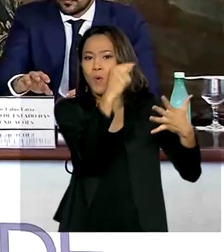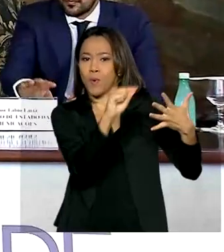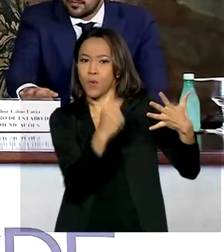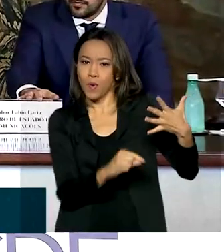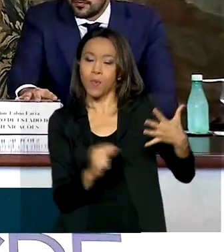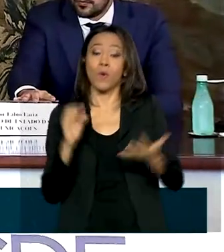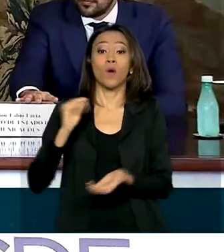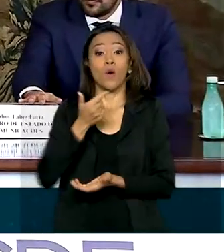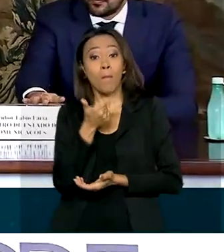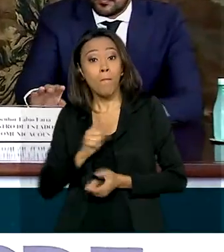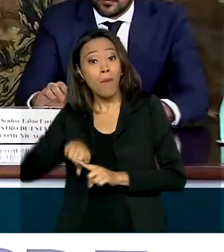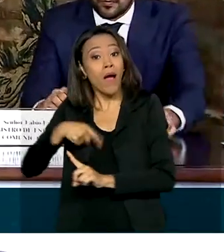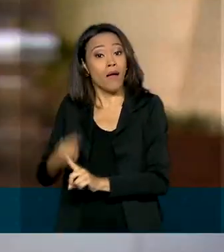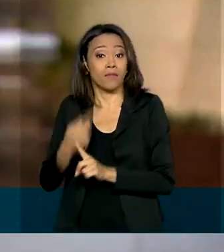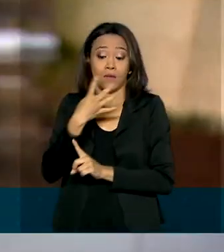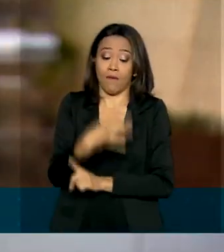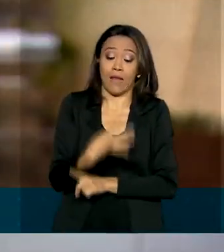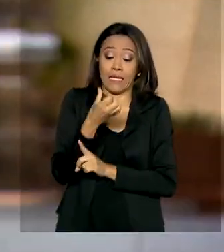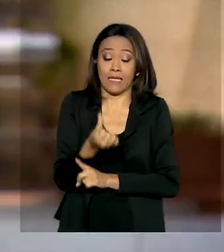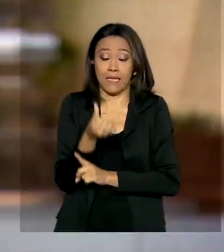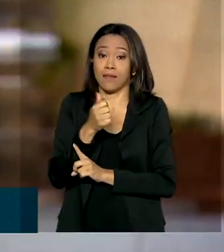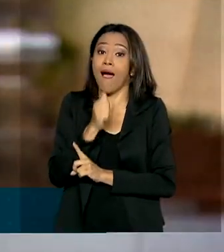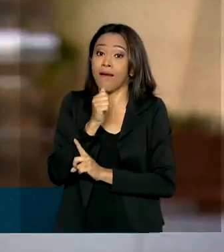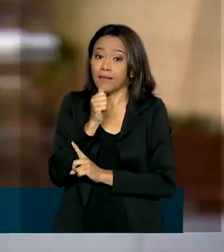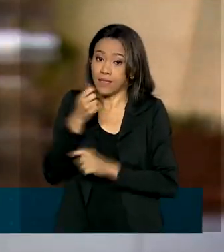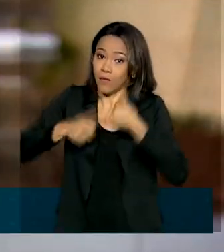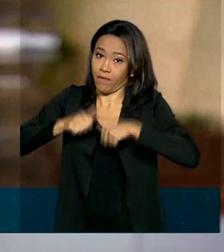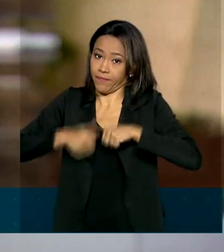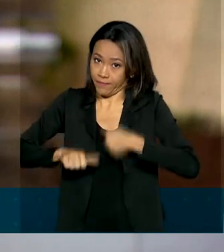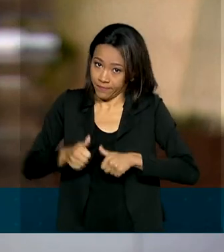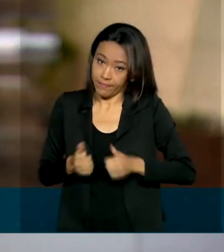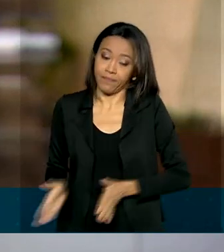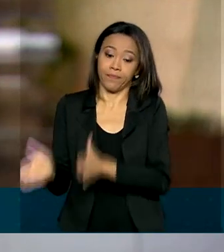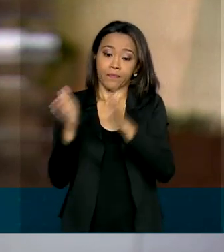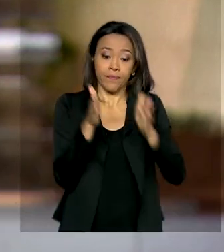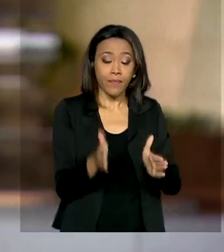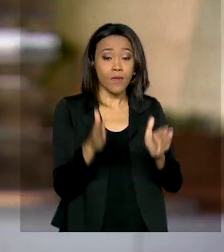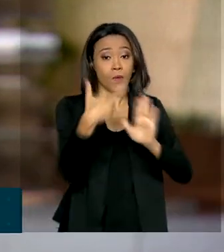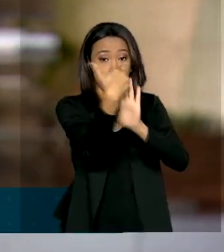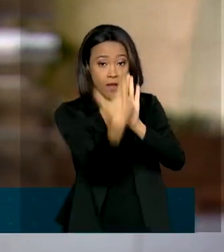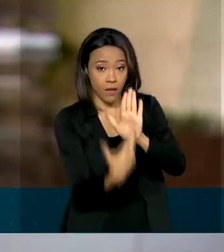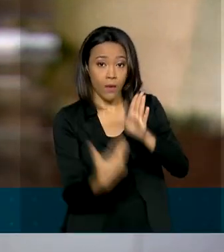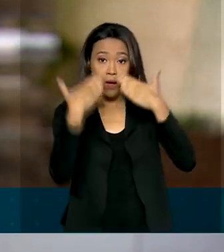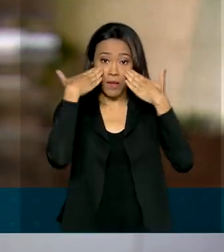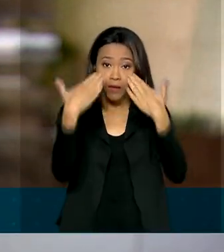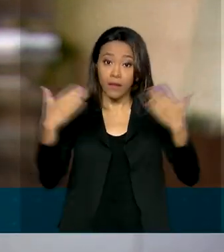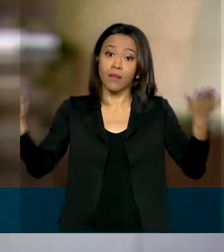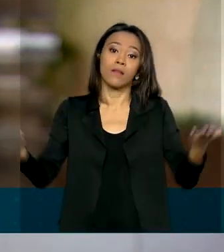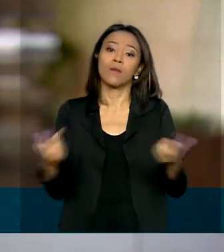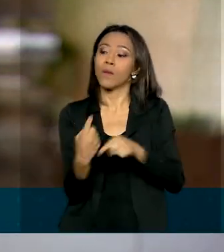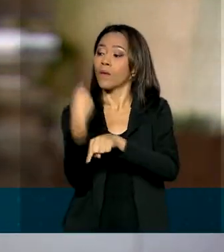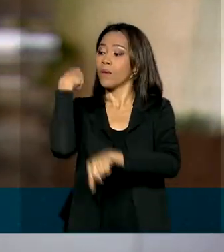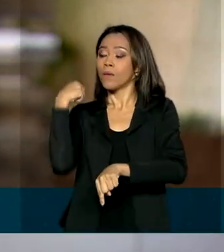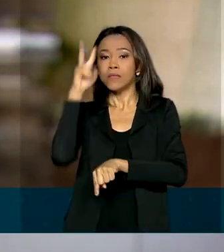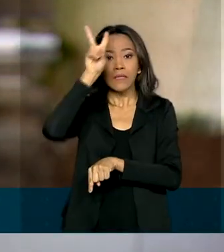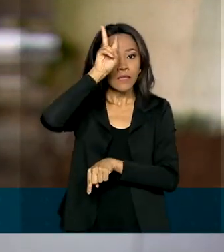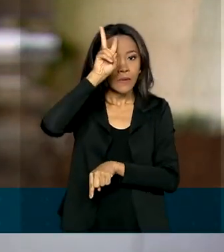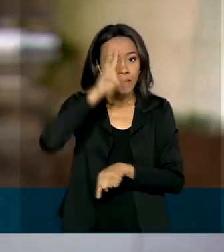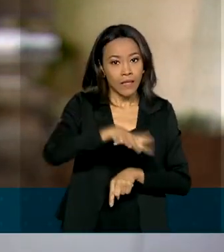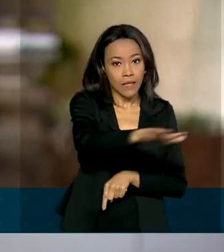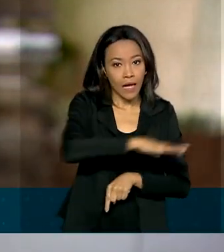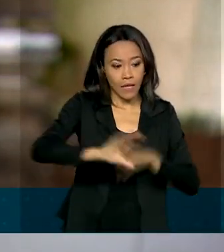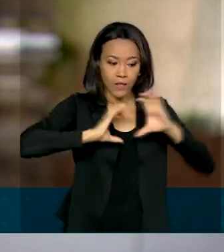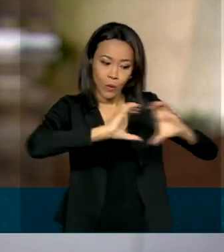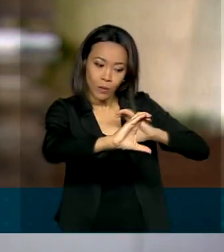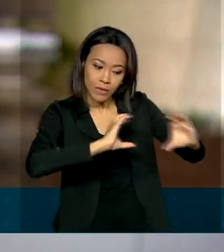46 estão em andamento. Os relatórios apresentados nesta segunda-feira sobre o setor de comunicações são um